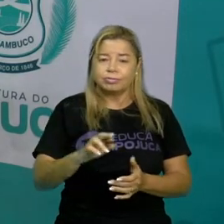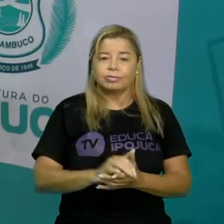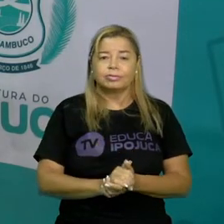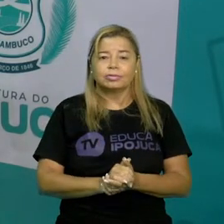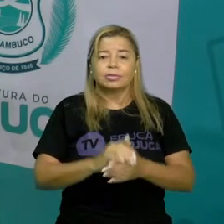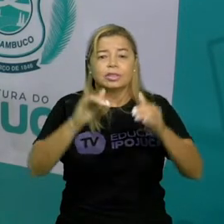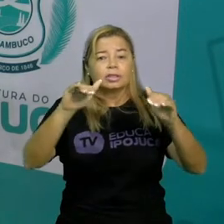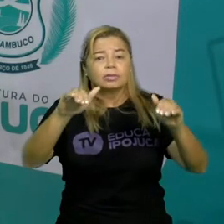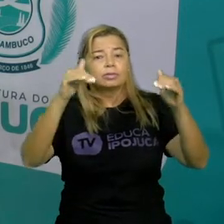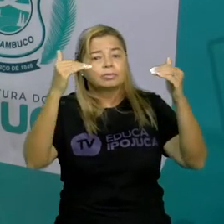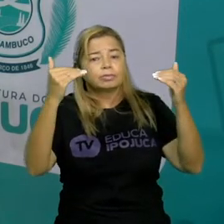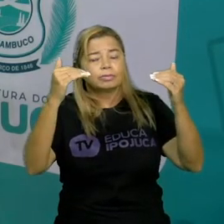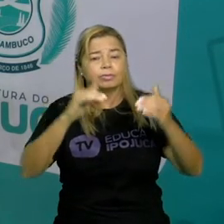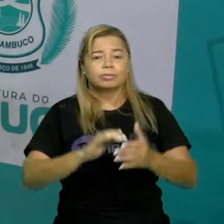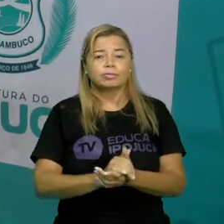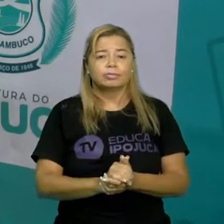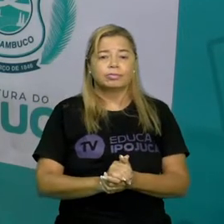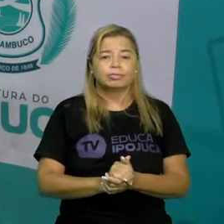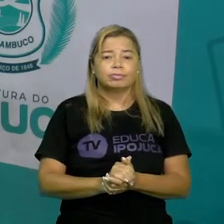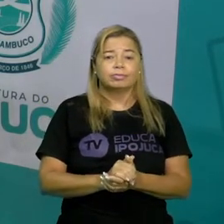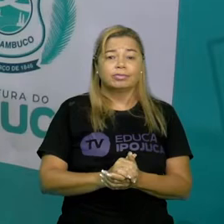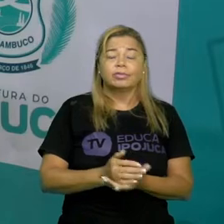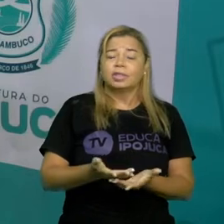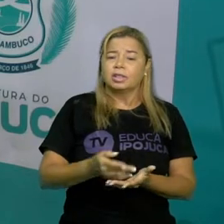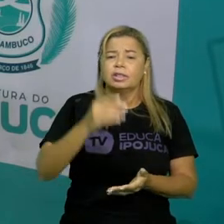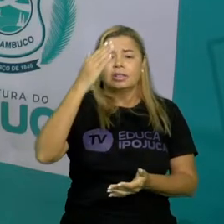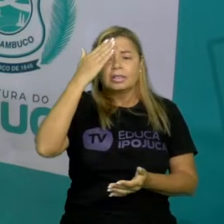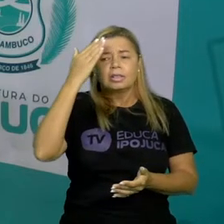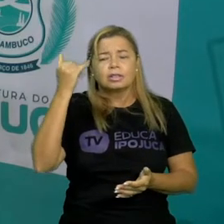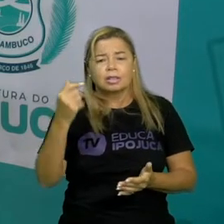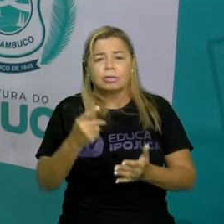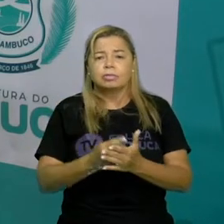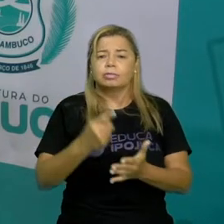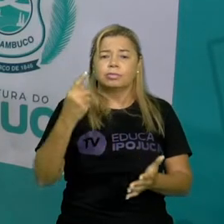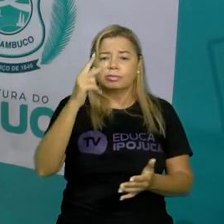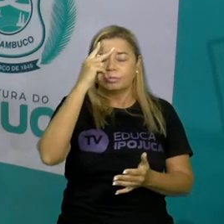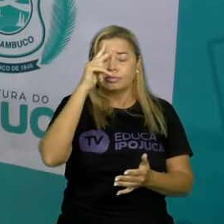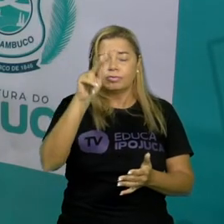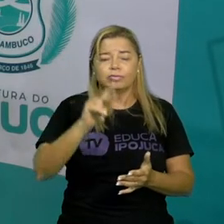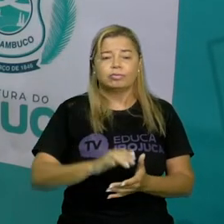prestou bem atenção e sabe muito bem o que aconteceu na nossa historinha